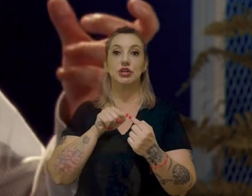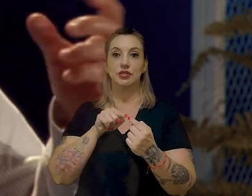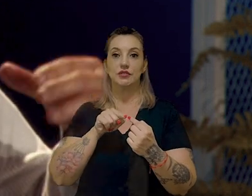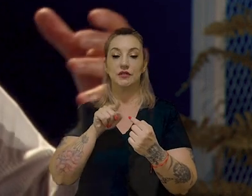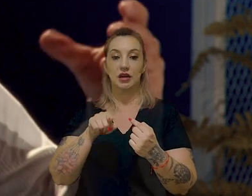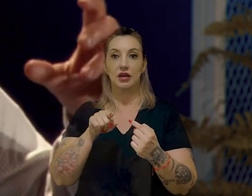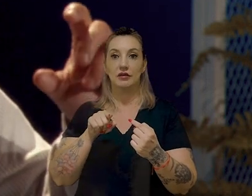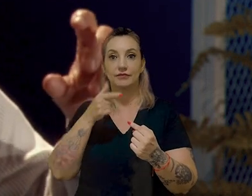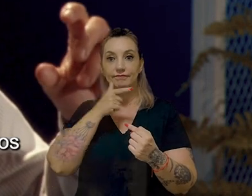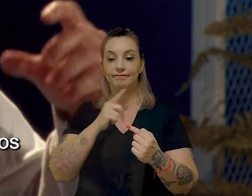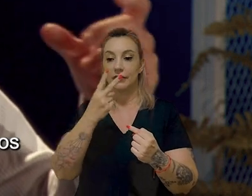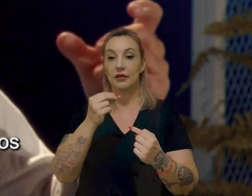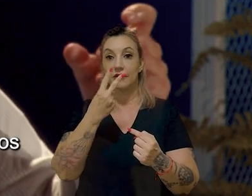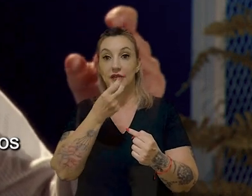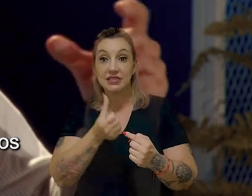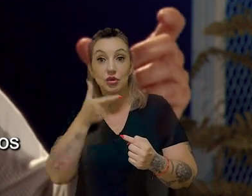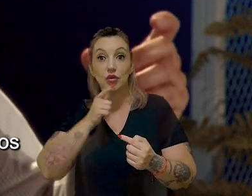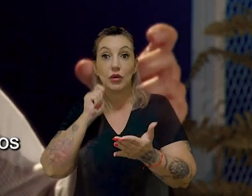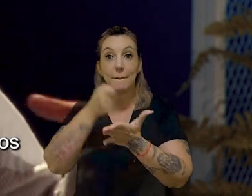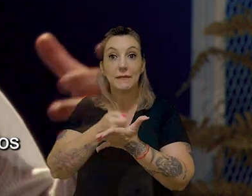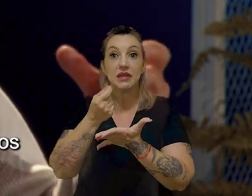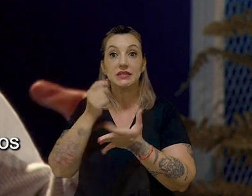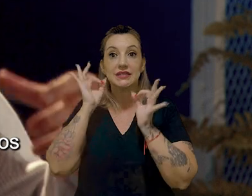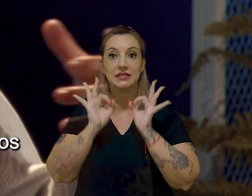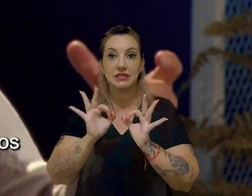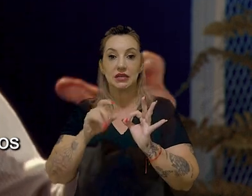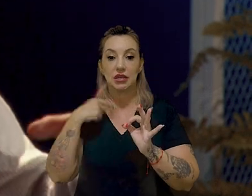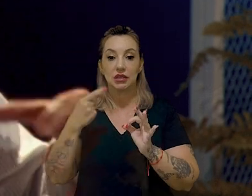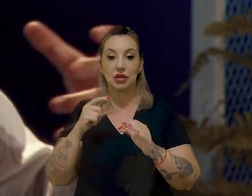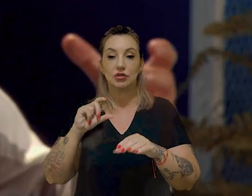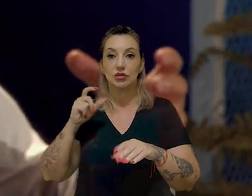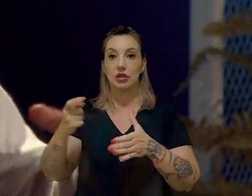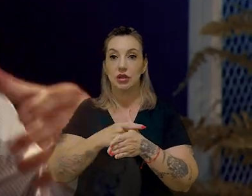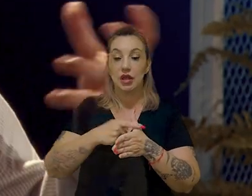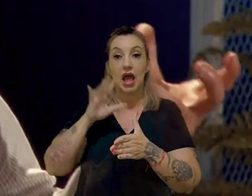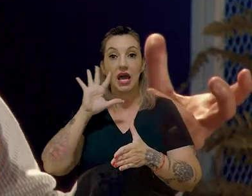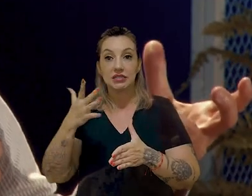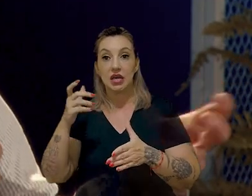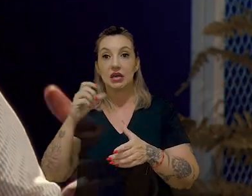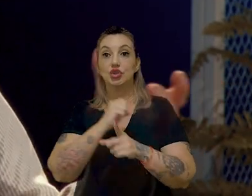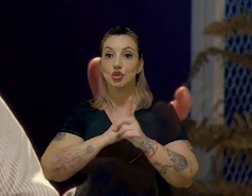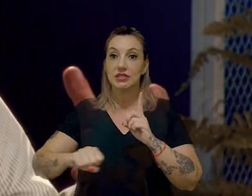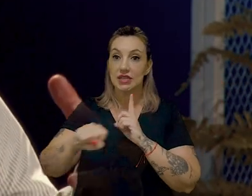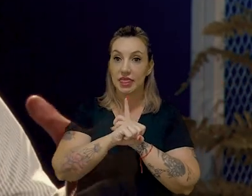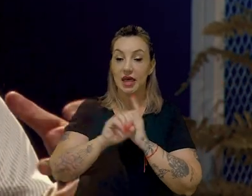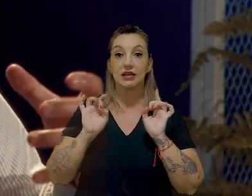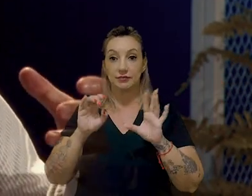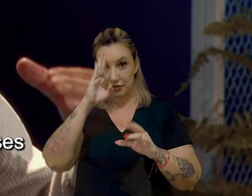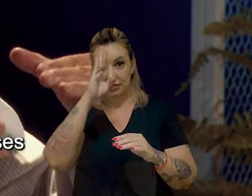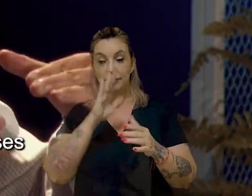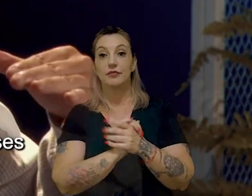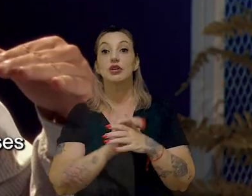literalmente chegar lá em 2016 e precificar exatamente para os nossos credores, para os nossos acionistas, para a sociedade em especial,